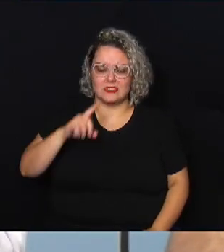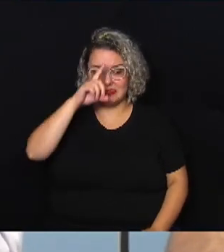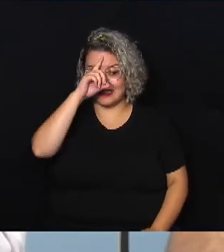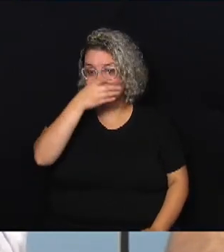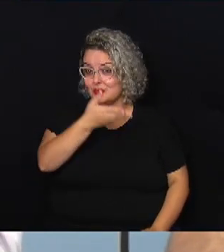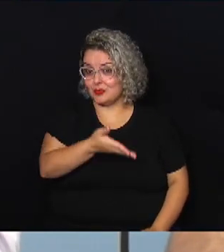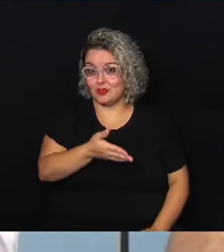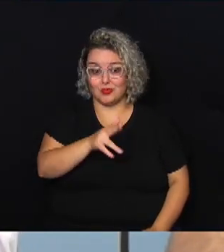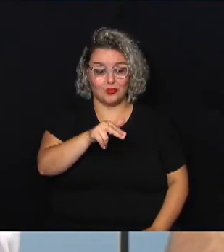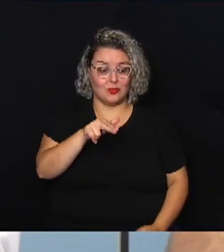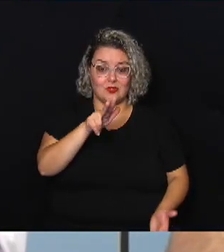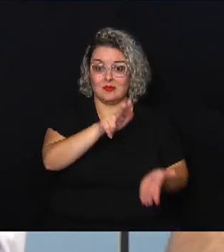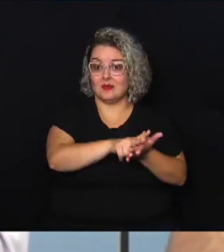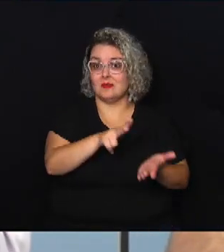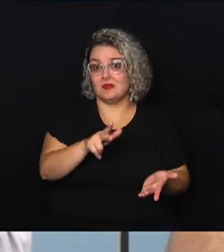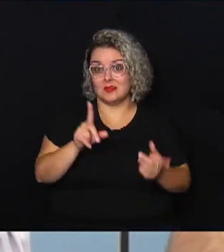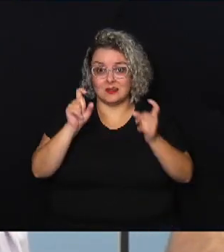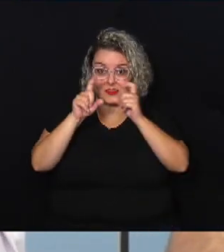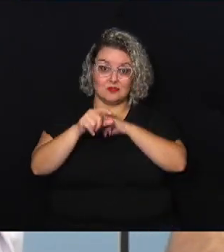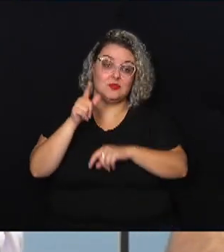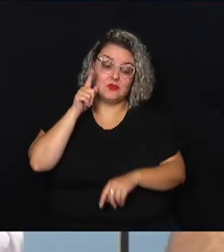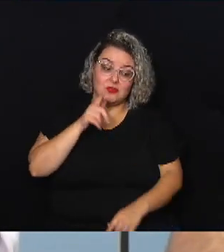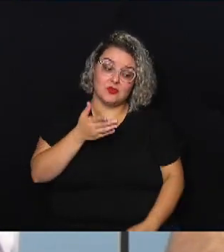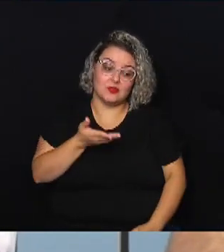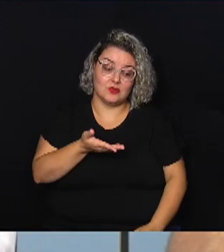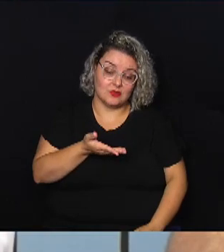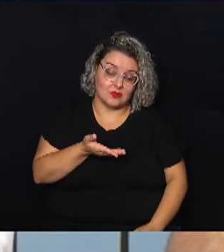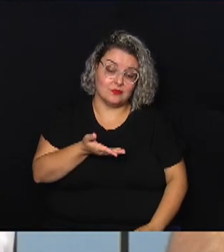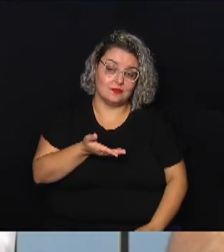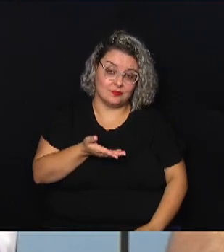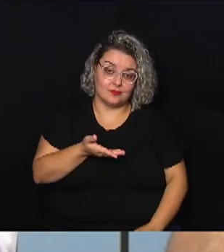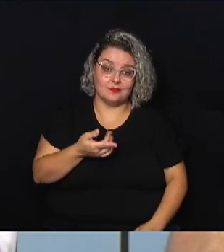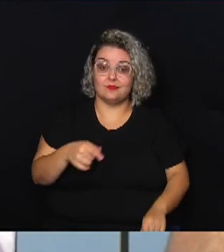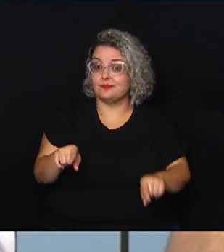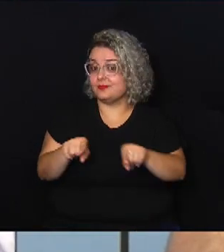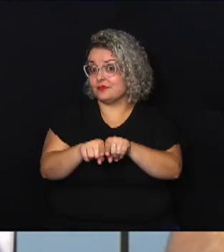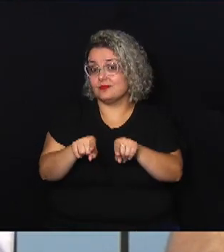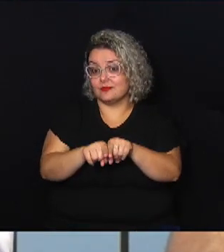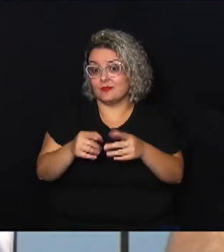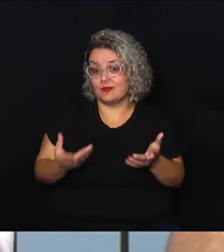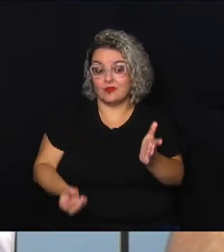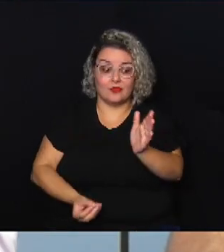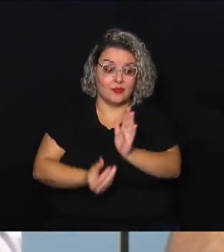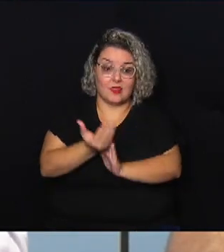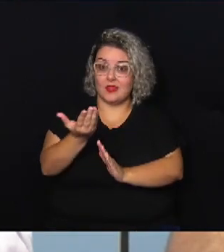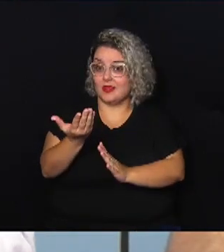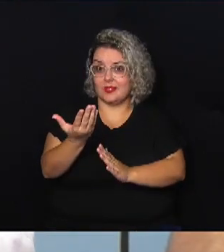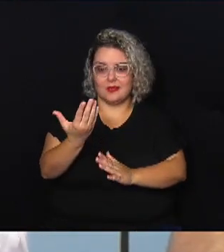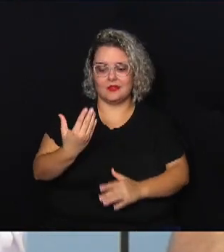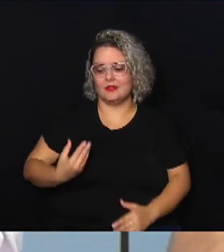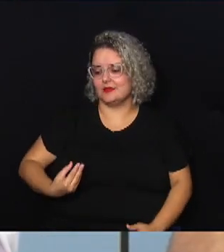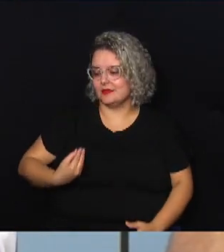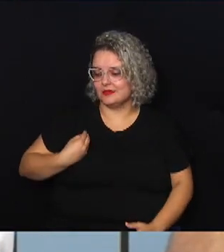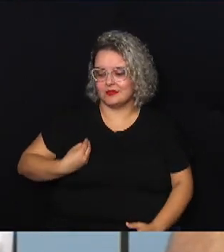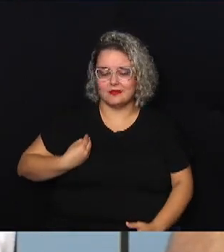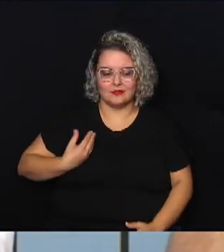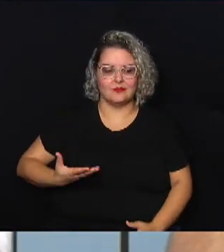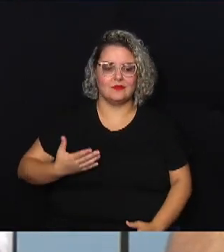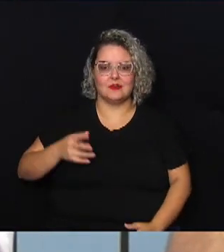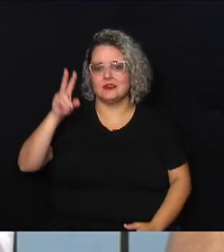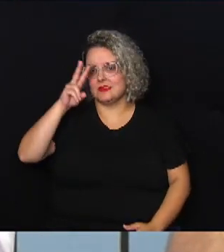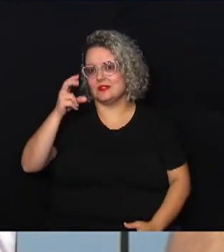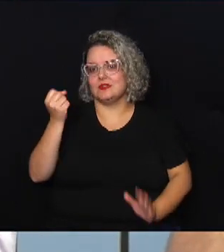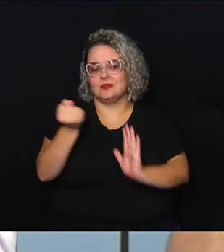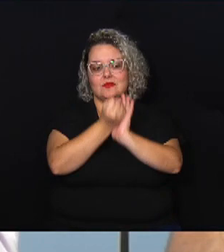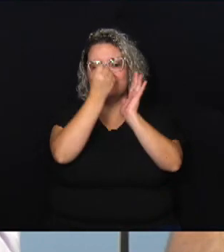regularizado às vezes vai ser muito difícil de conseguir e ao mesmo tempo ela cria suas raízes naquele momento mas ao mesmo tempo quando algo